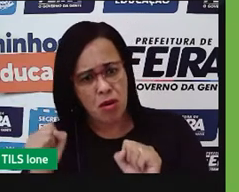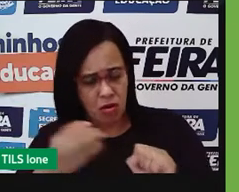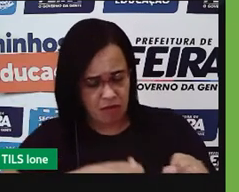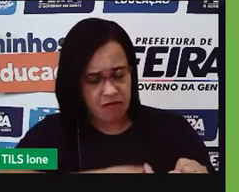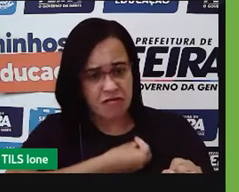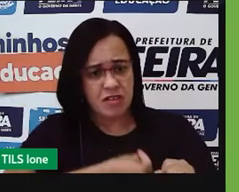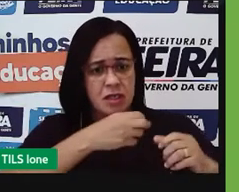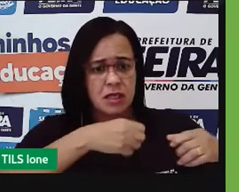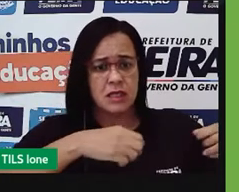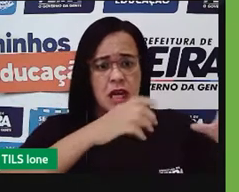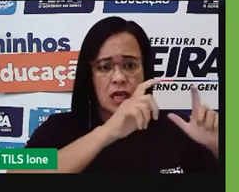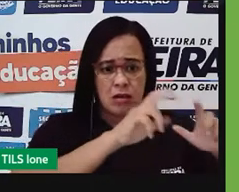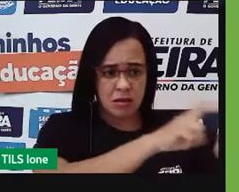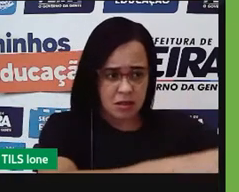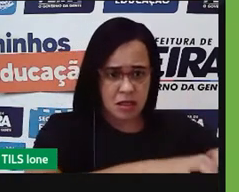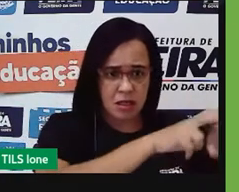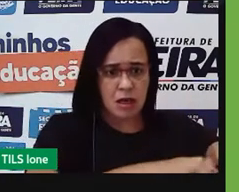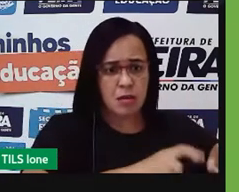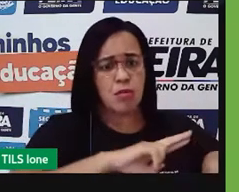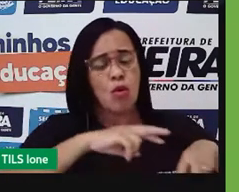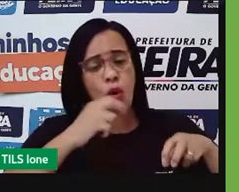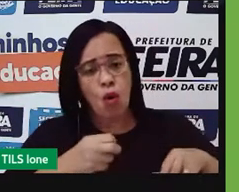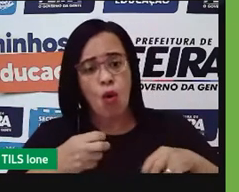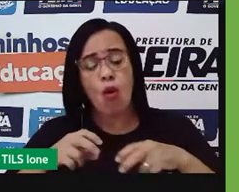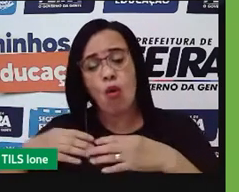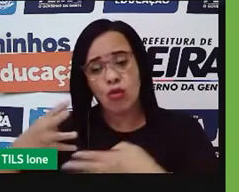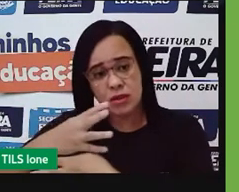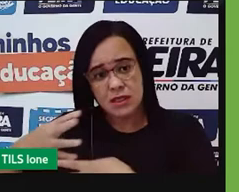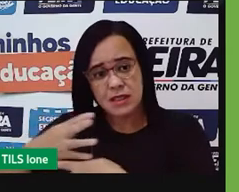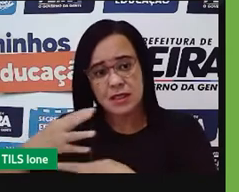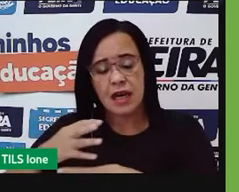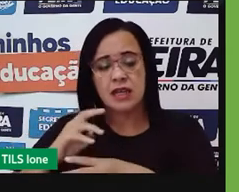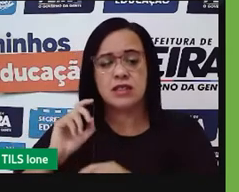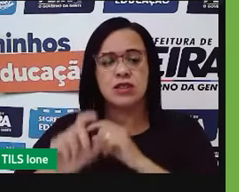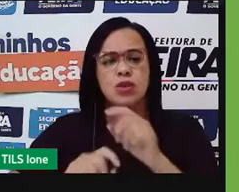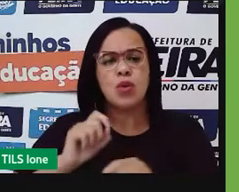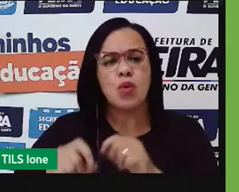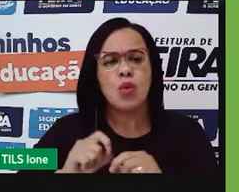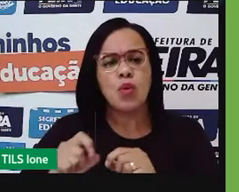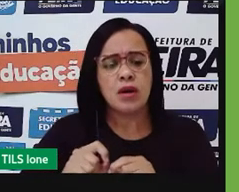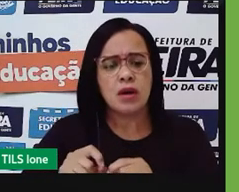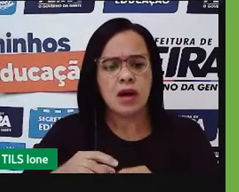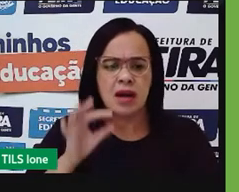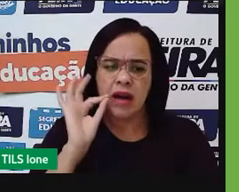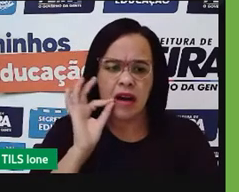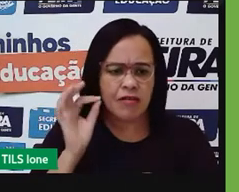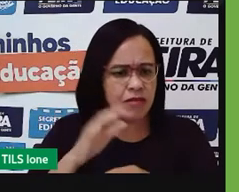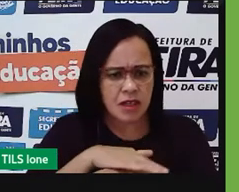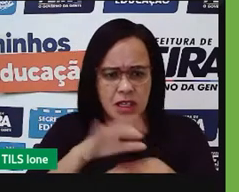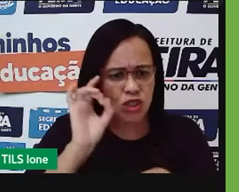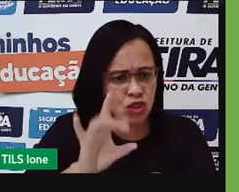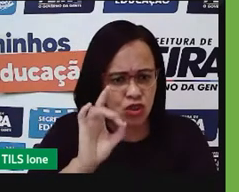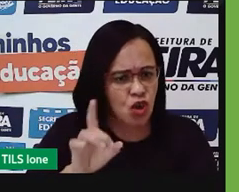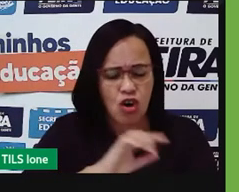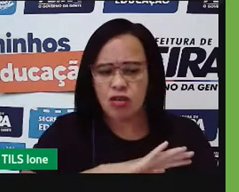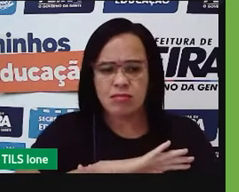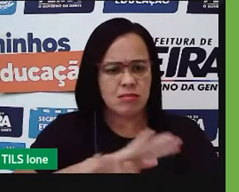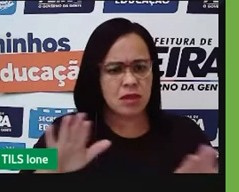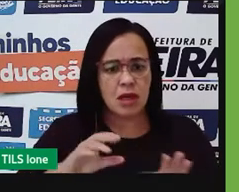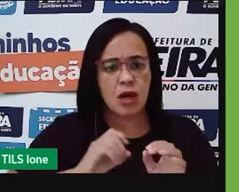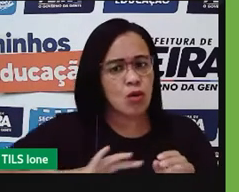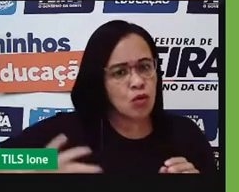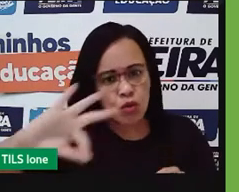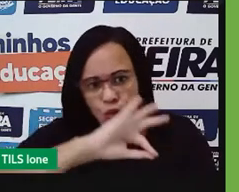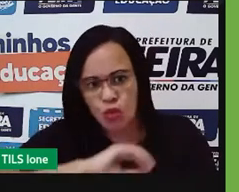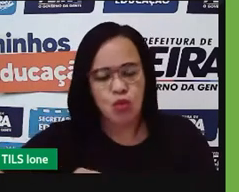gente acaba comprando isso. Isso a gente falou do café, mas a gente pode atribuir a qualquer produto, no caso, o tomate, né, a